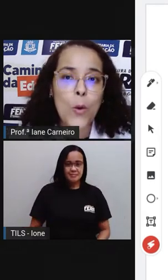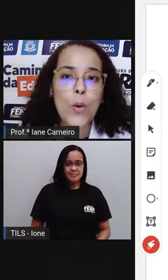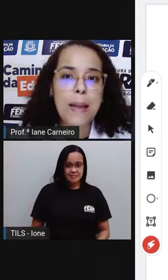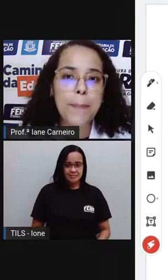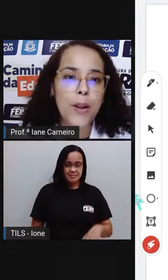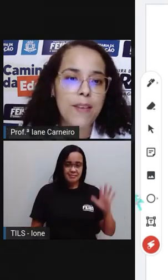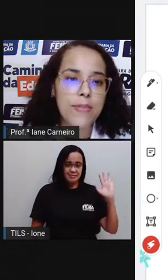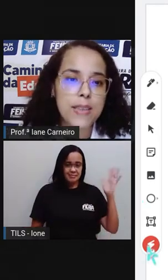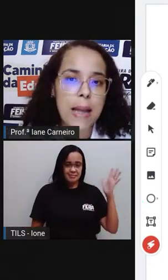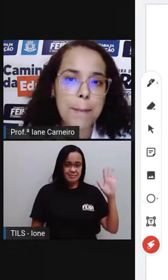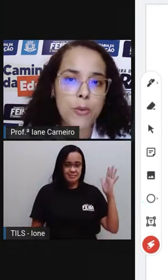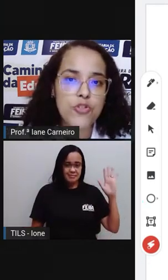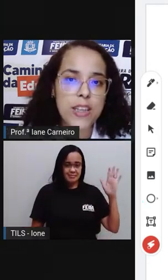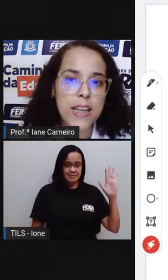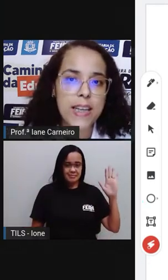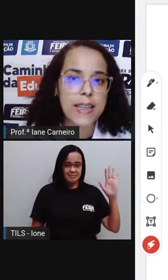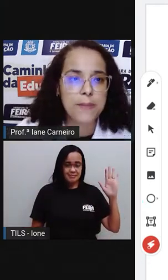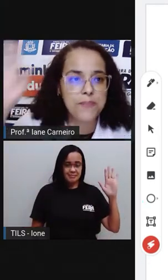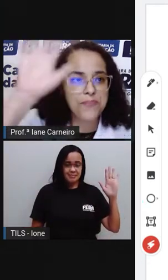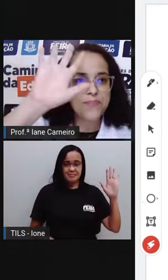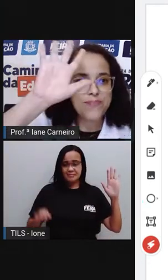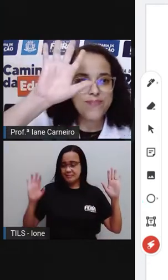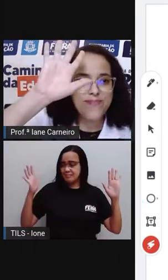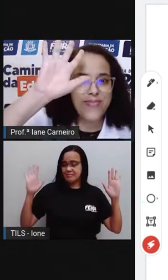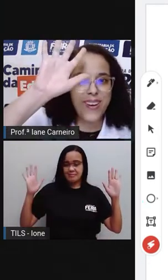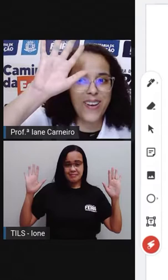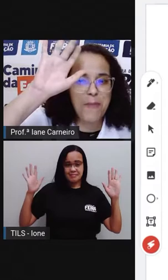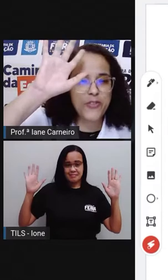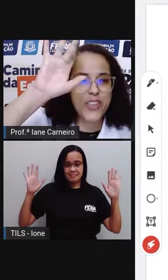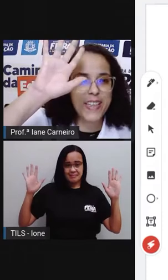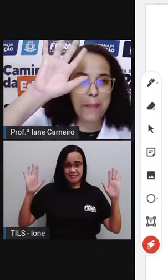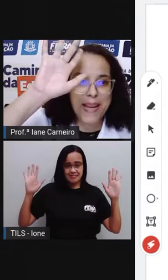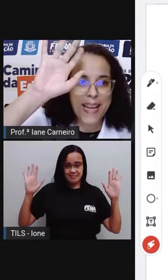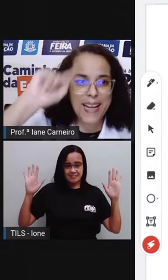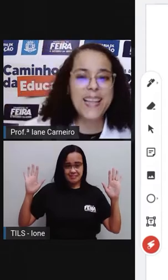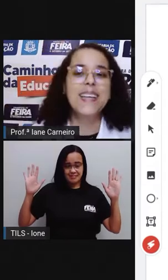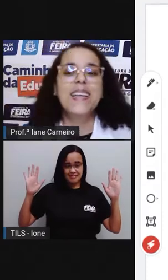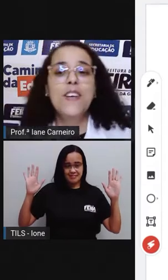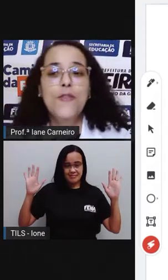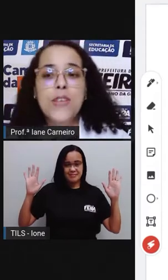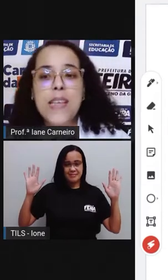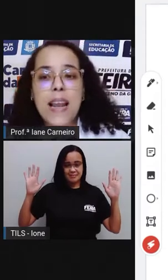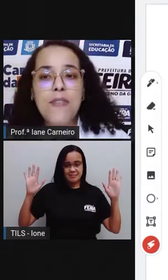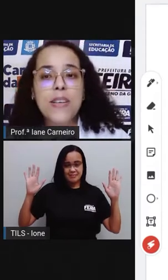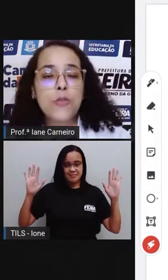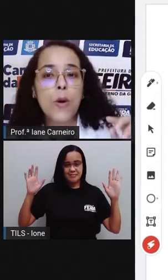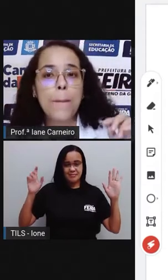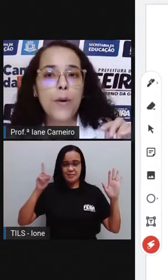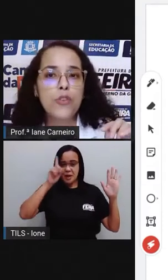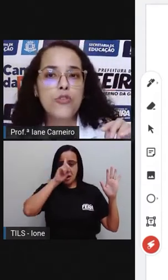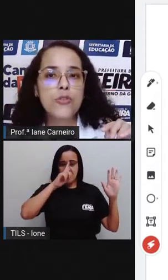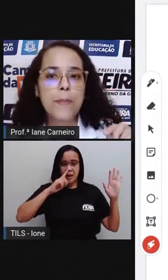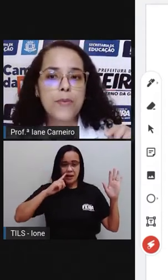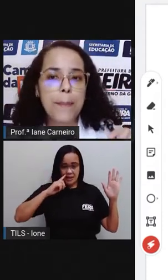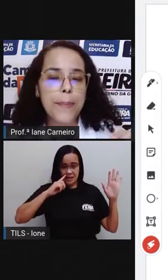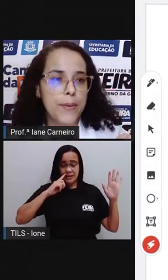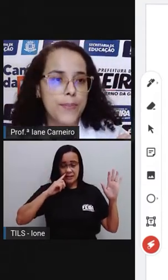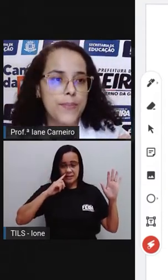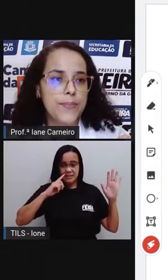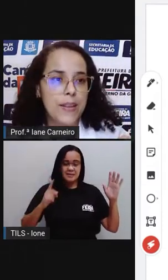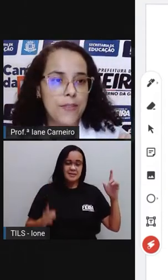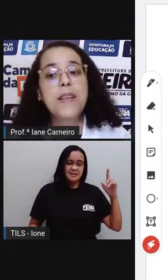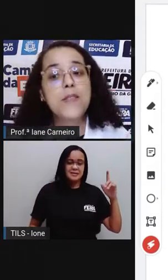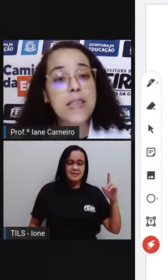vendo? Quando a Pró levanta a mão direita, ó, a mão direita amarela, você levanta o oposto da mão da